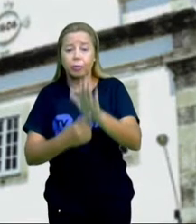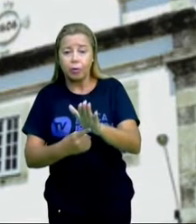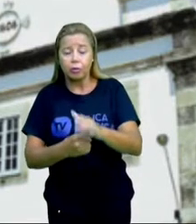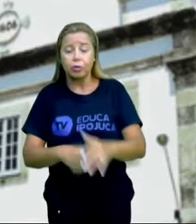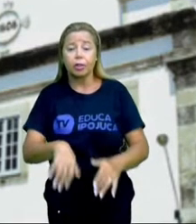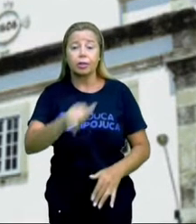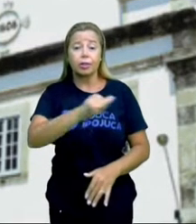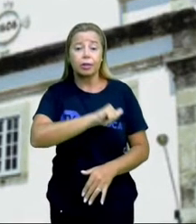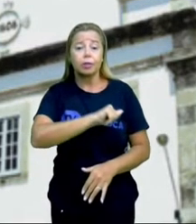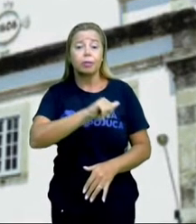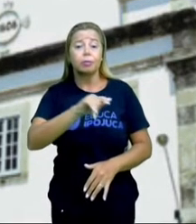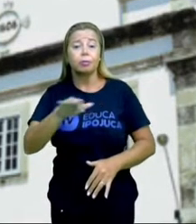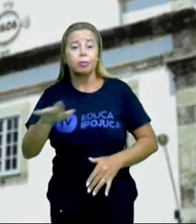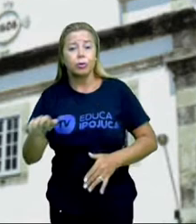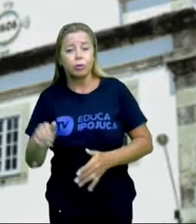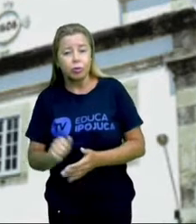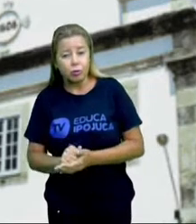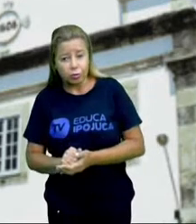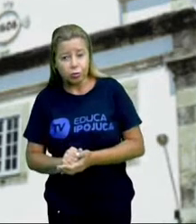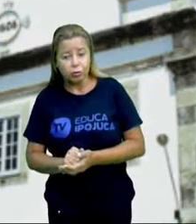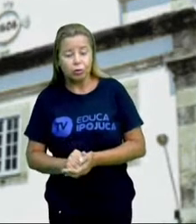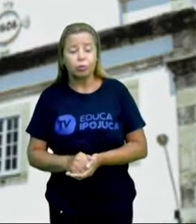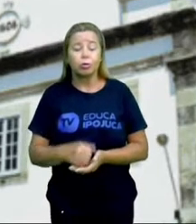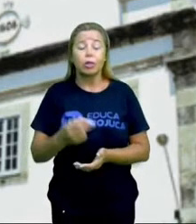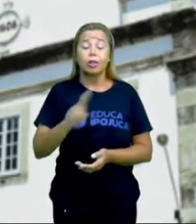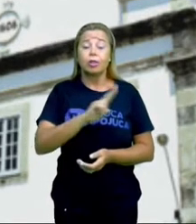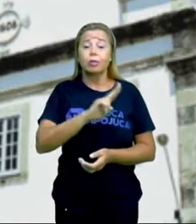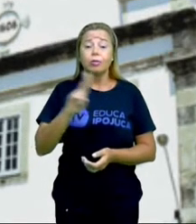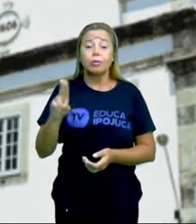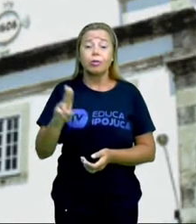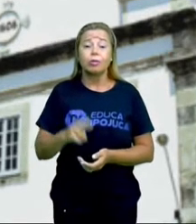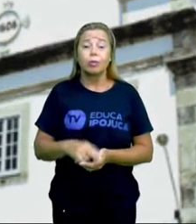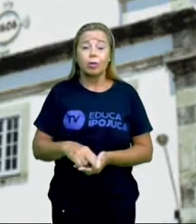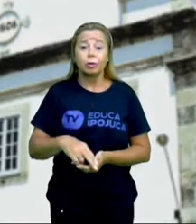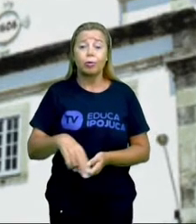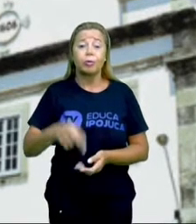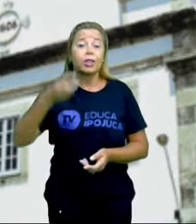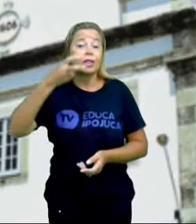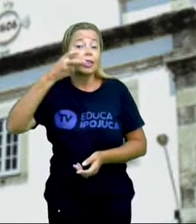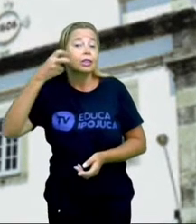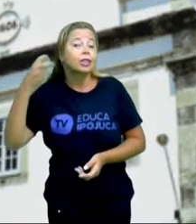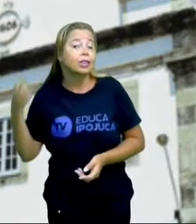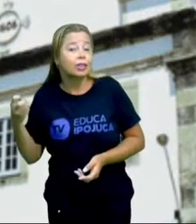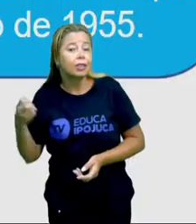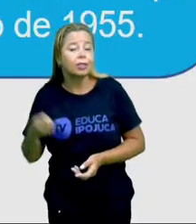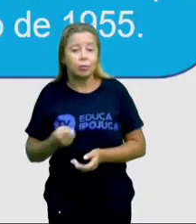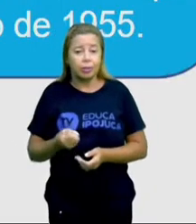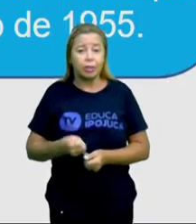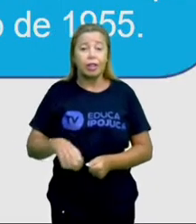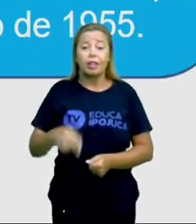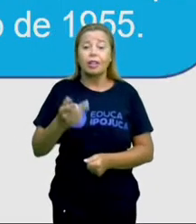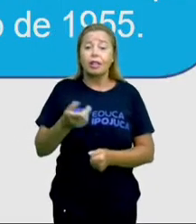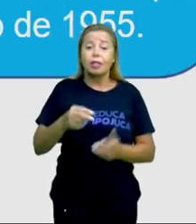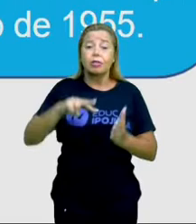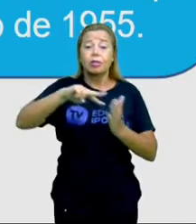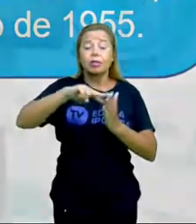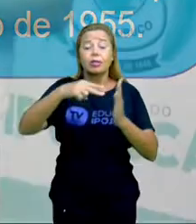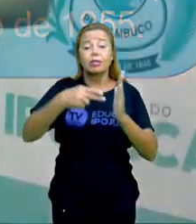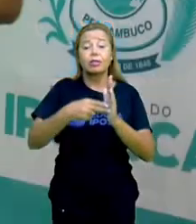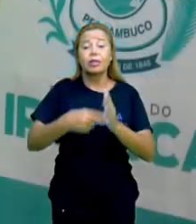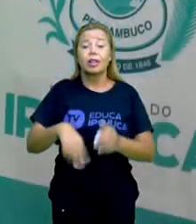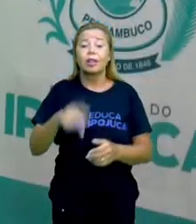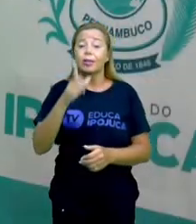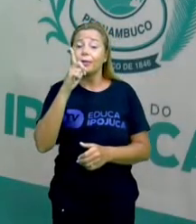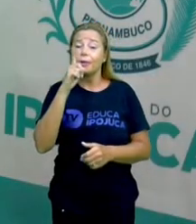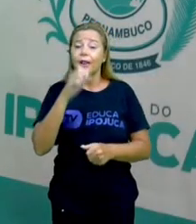Ipojuca, nome de origem Tupi, que significa água parada. Trago